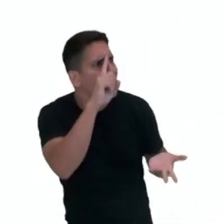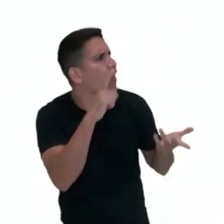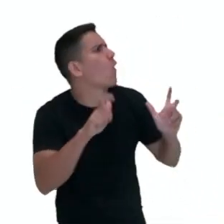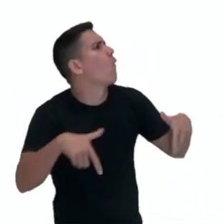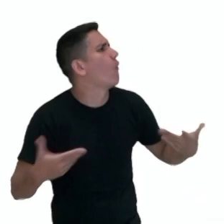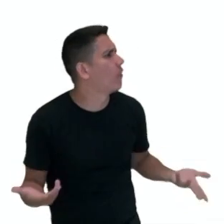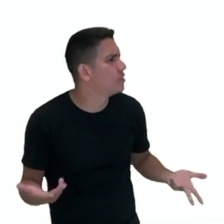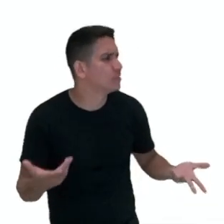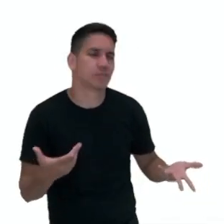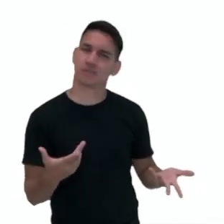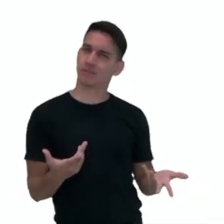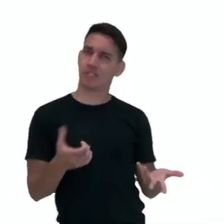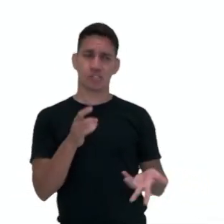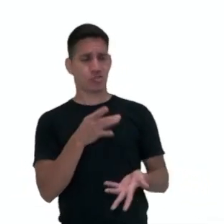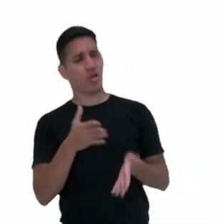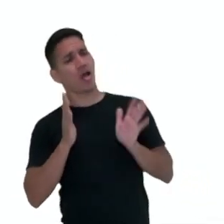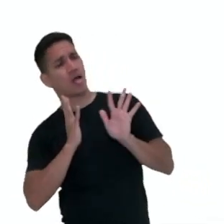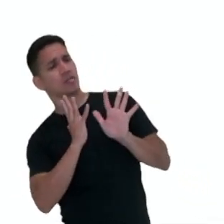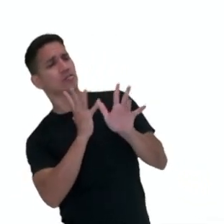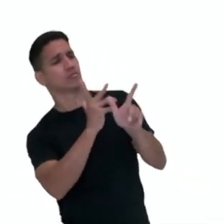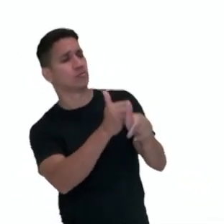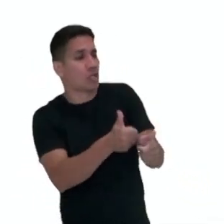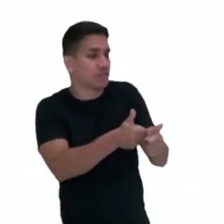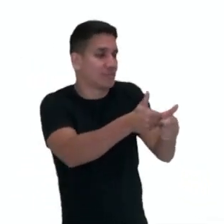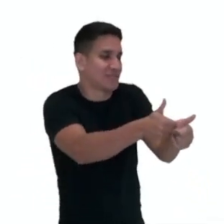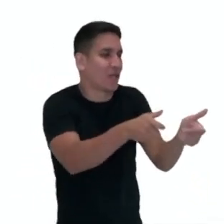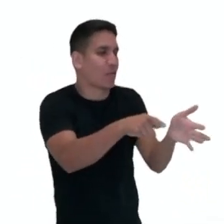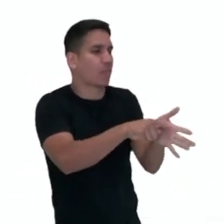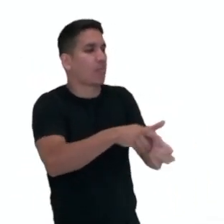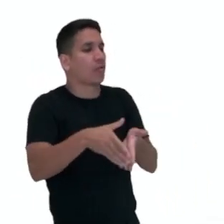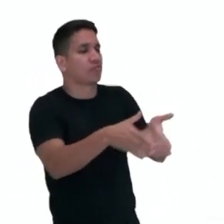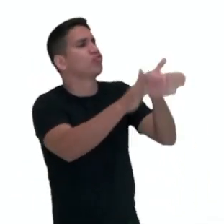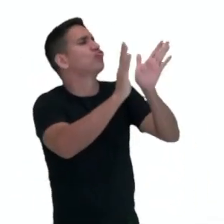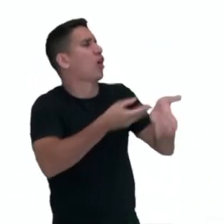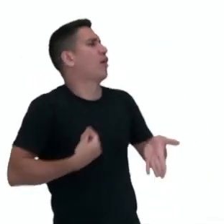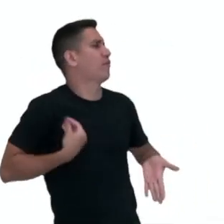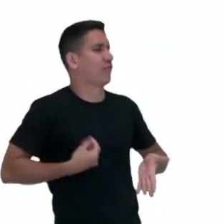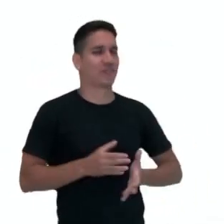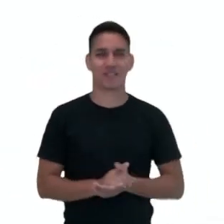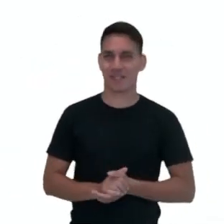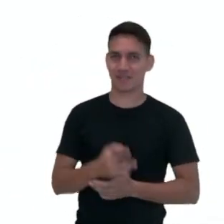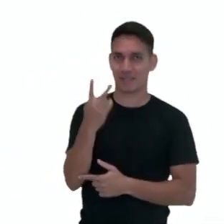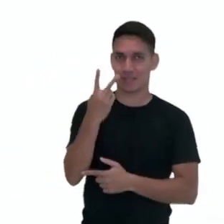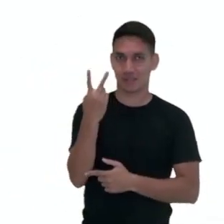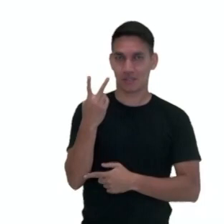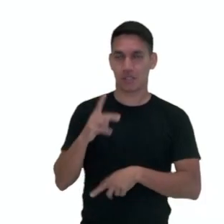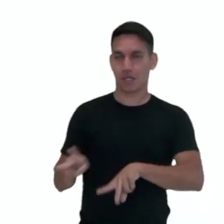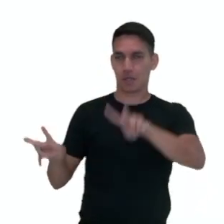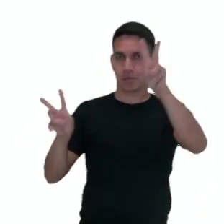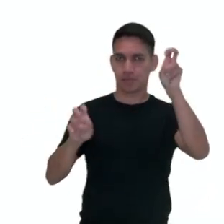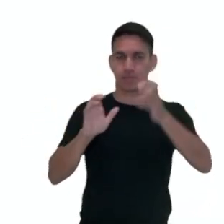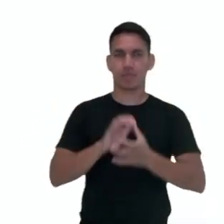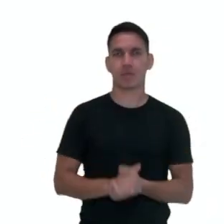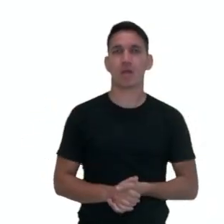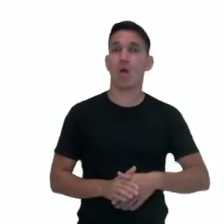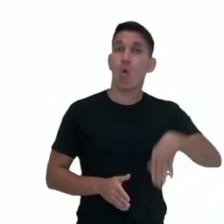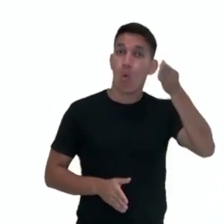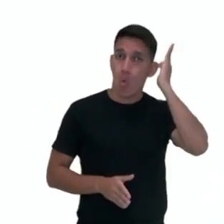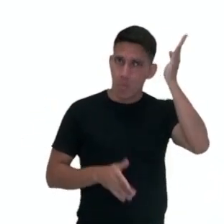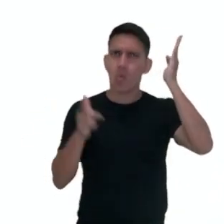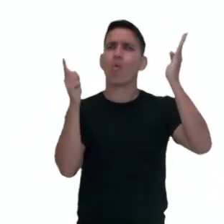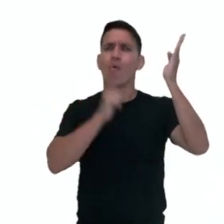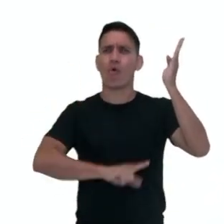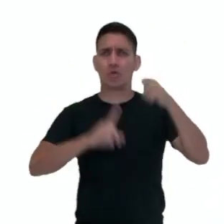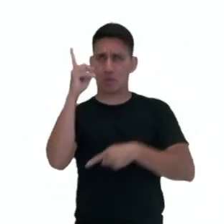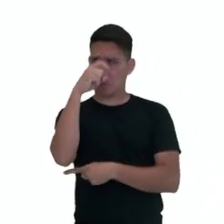Basta andarmos pelo rastro dos que hoje passaram por aqui. No segundo, a gente tem o burro conseguiu, sem dificuldade,